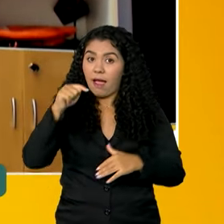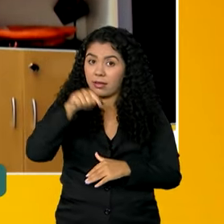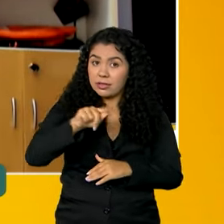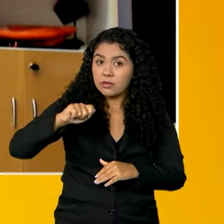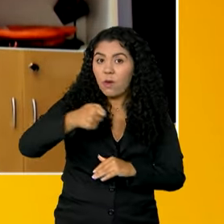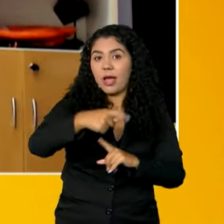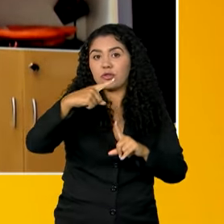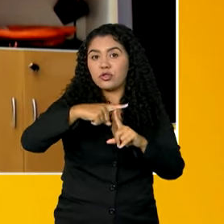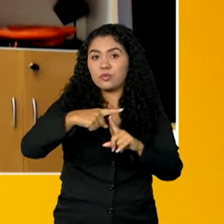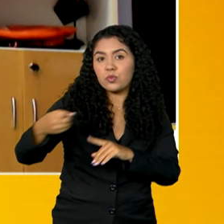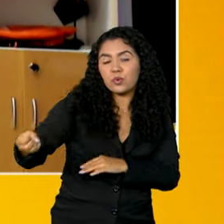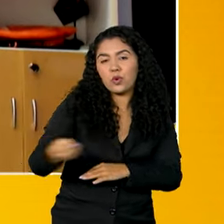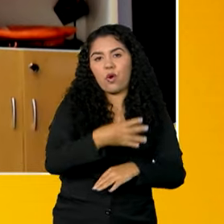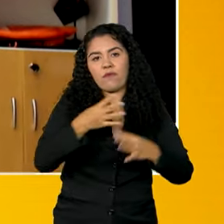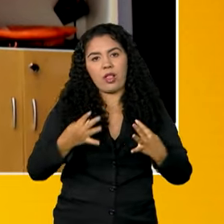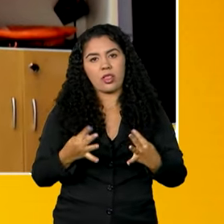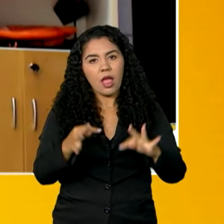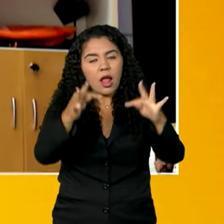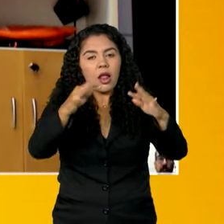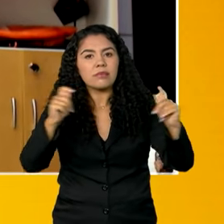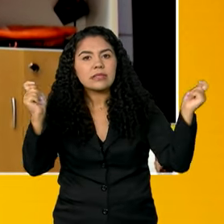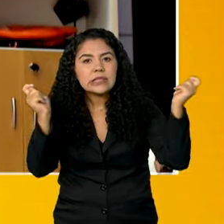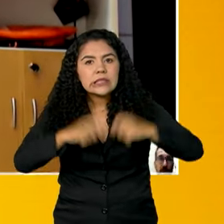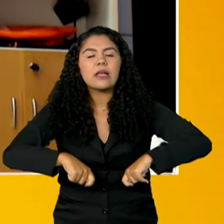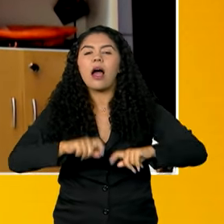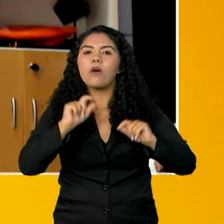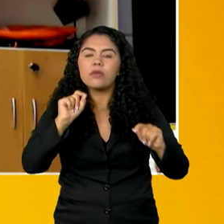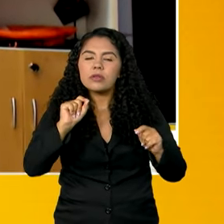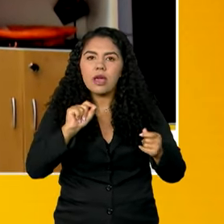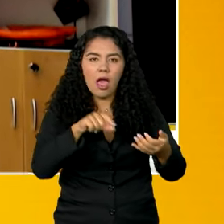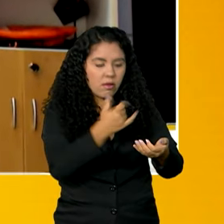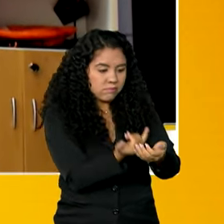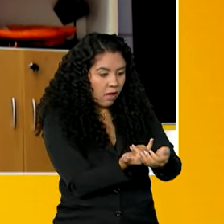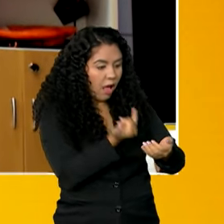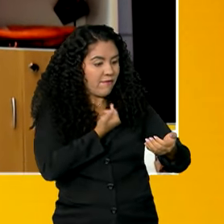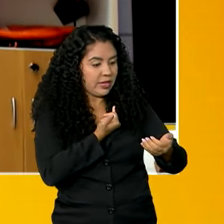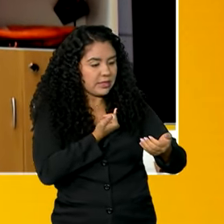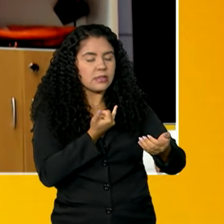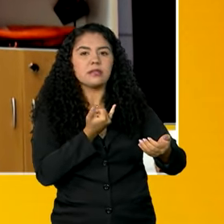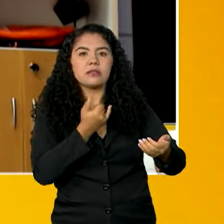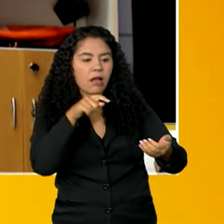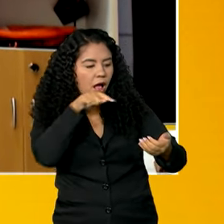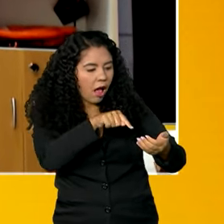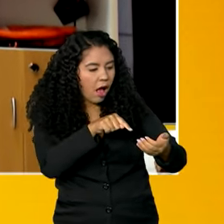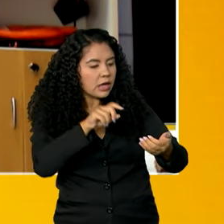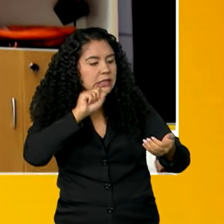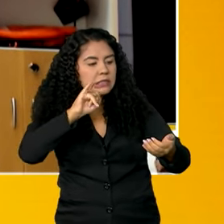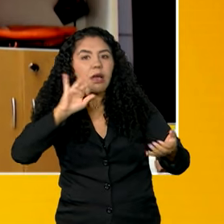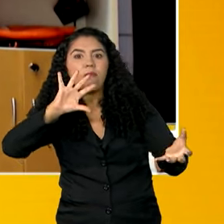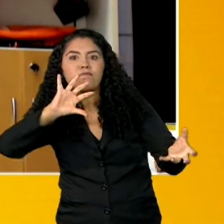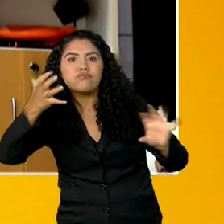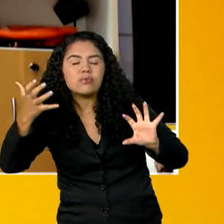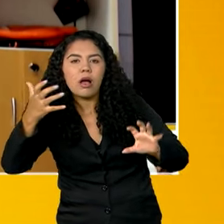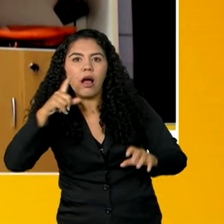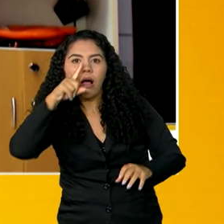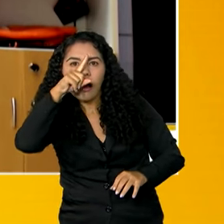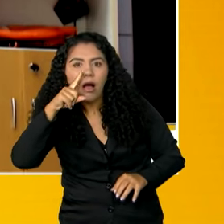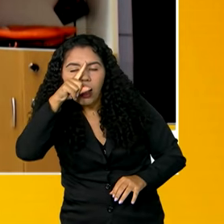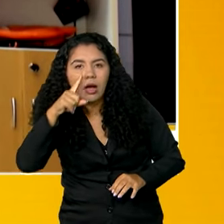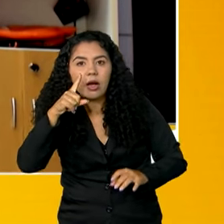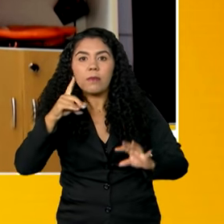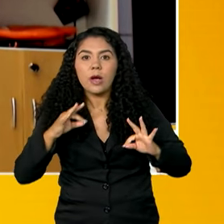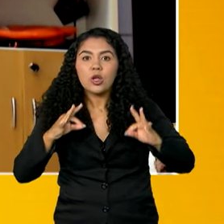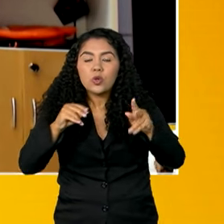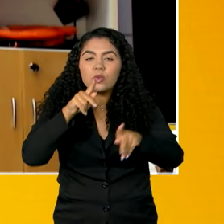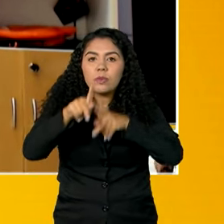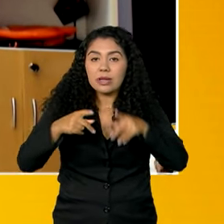que prevê o envio de alertas, de notificações de uma maneira prévia a desastres a toda uma população que estiver